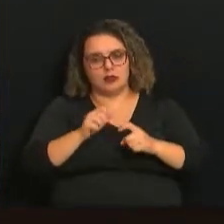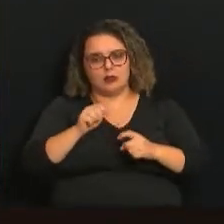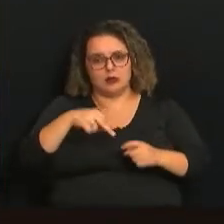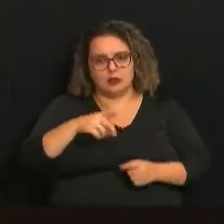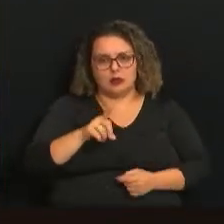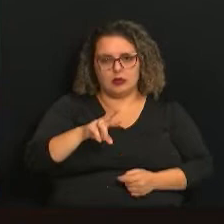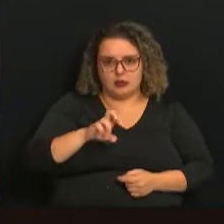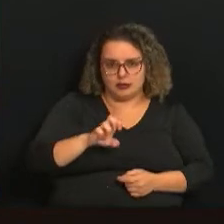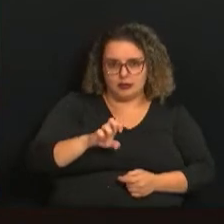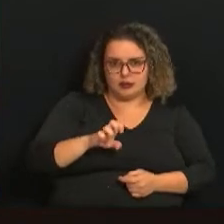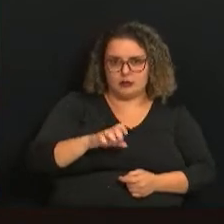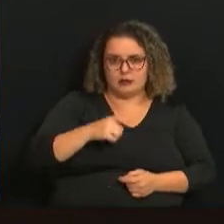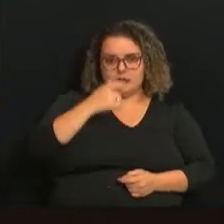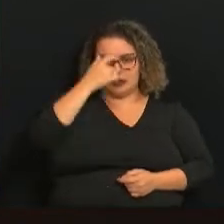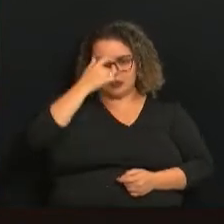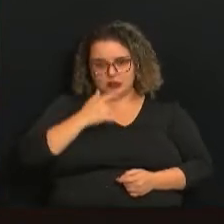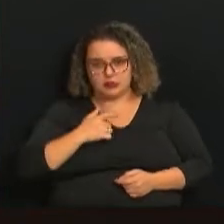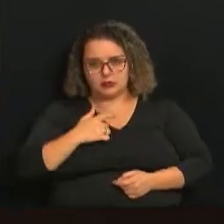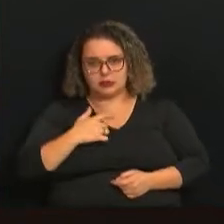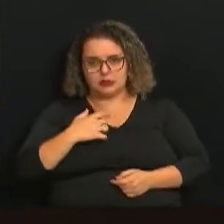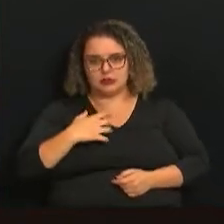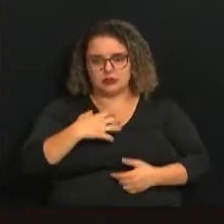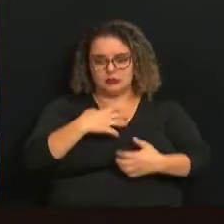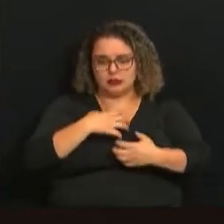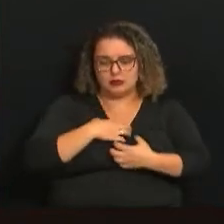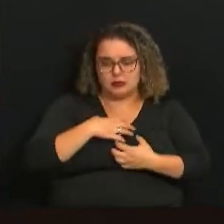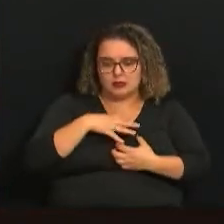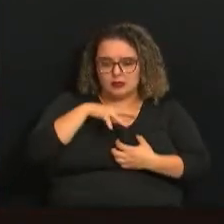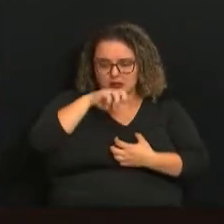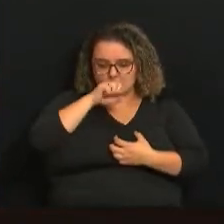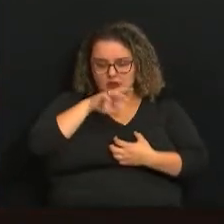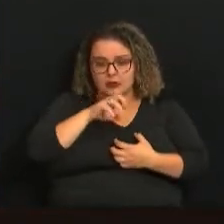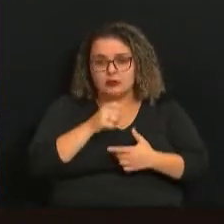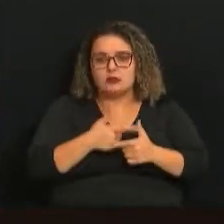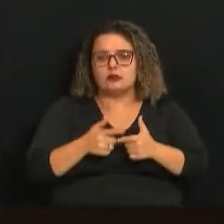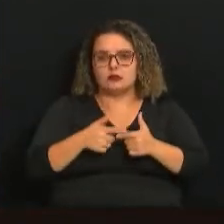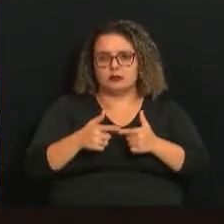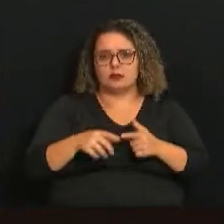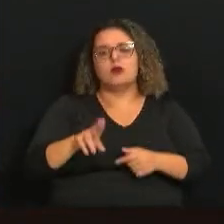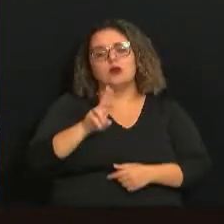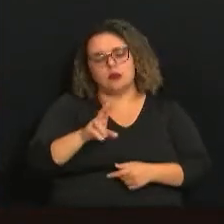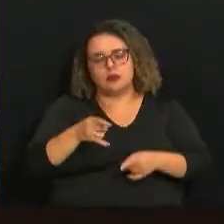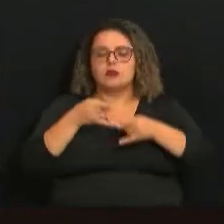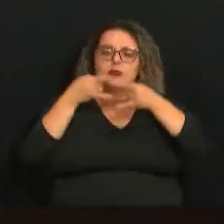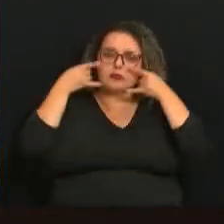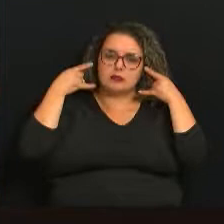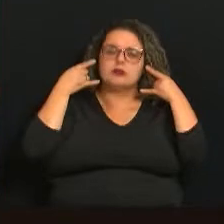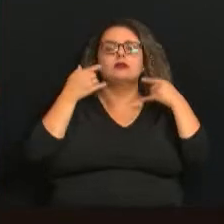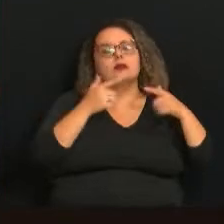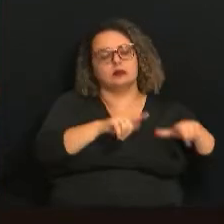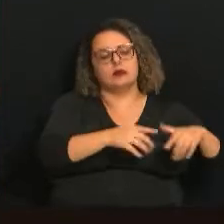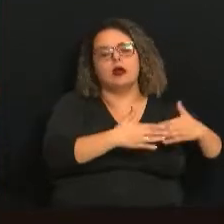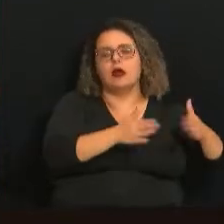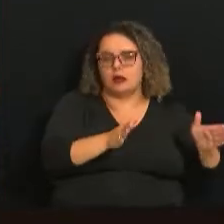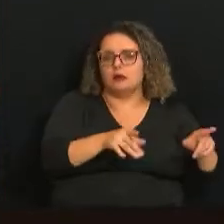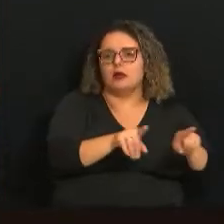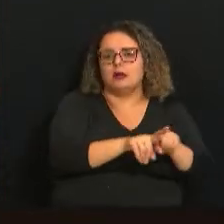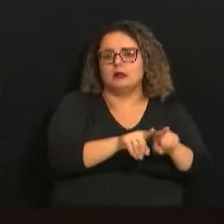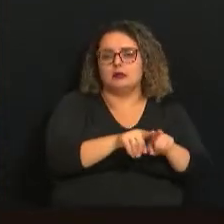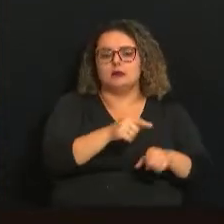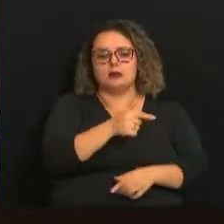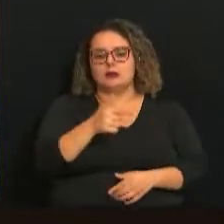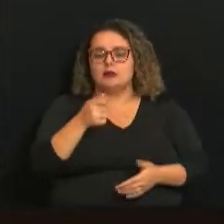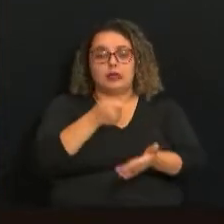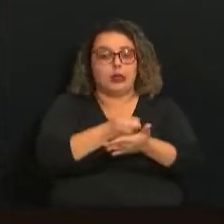que tem sintomas de doenças respiratórias, fica recomendado o uso de máscara mesmo em ambiente aberto, mas não há mais